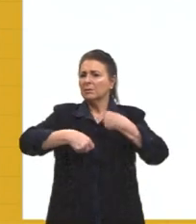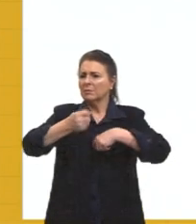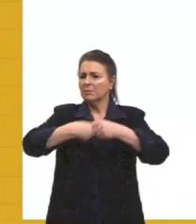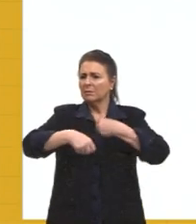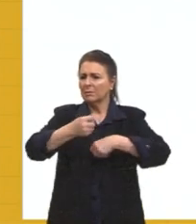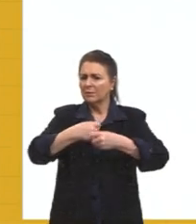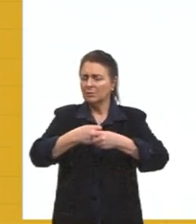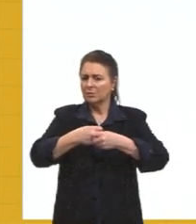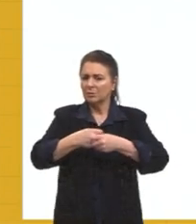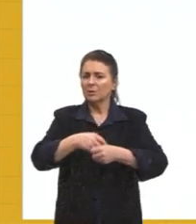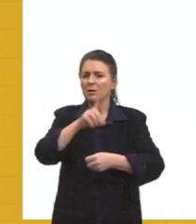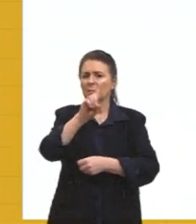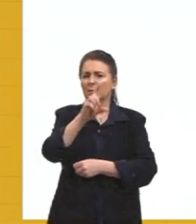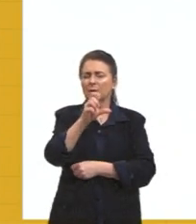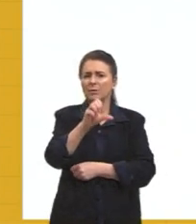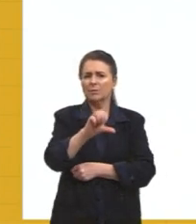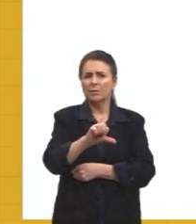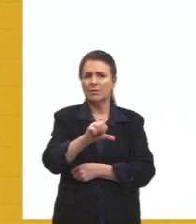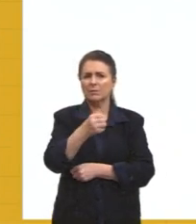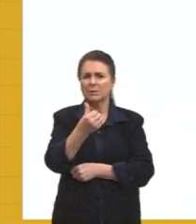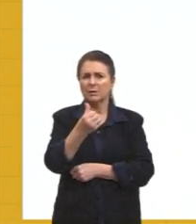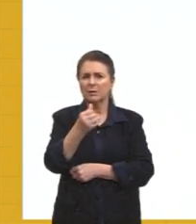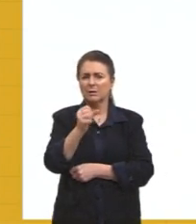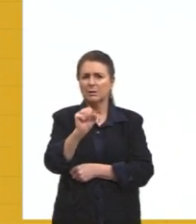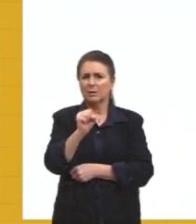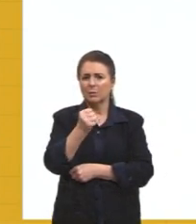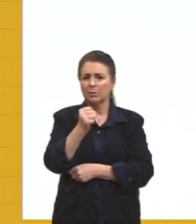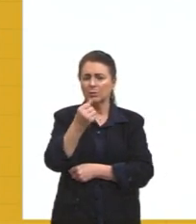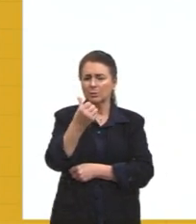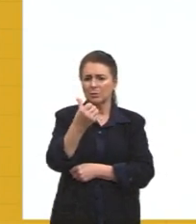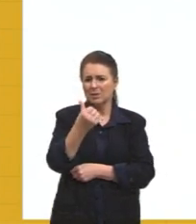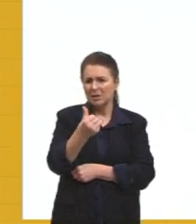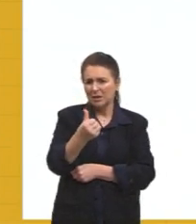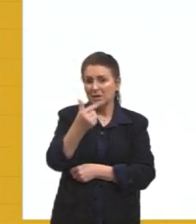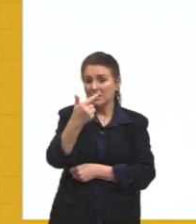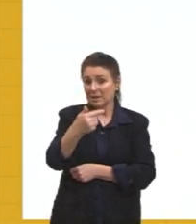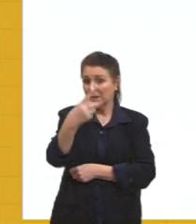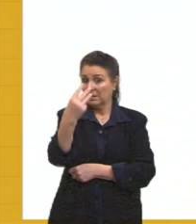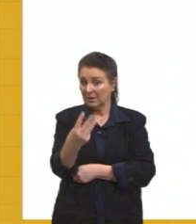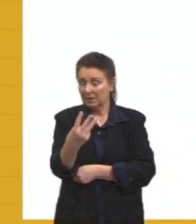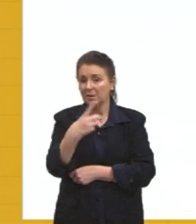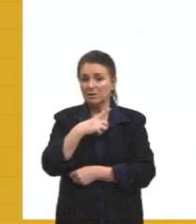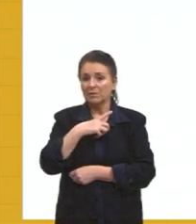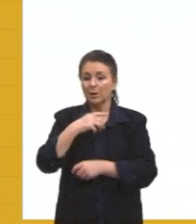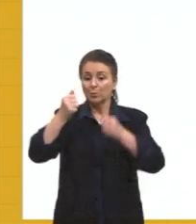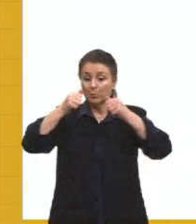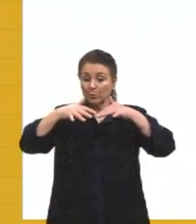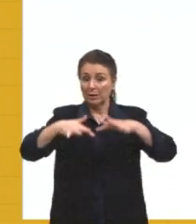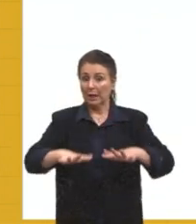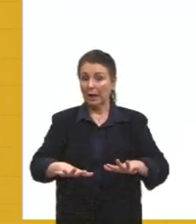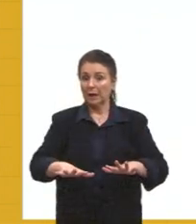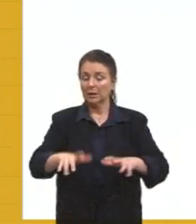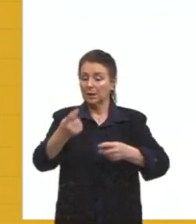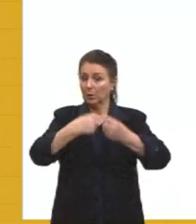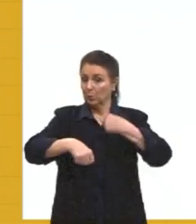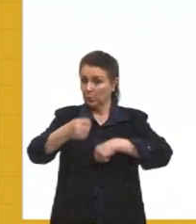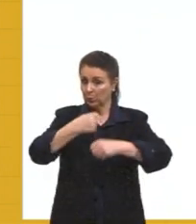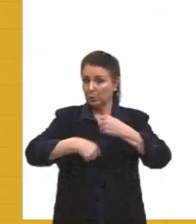De 1960, 68 a 73, nós tivemos um milagre econômico, né? Responsável justamente pela